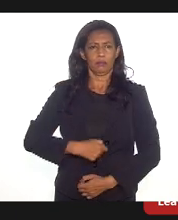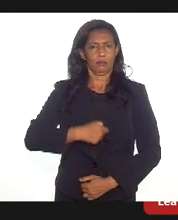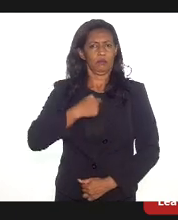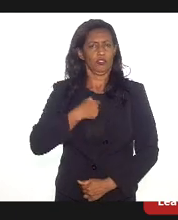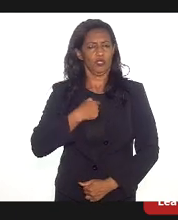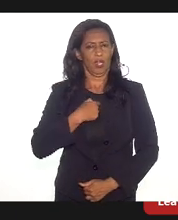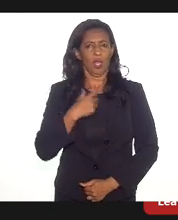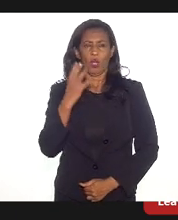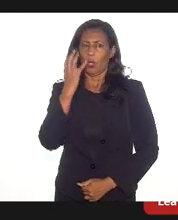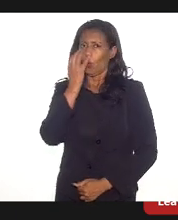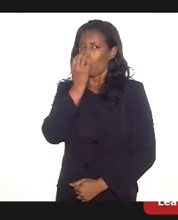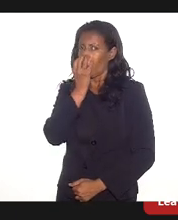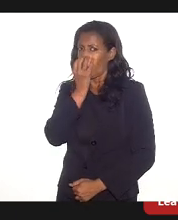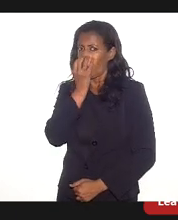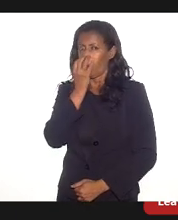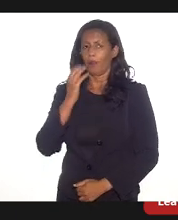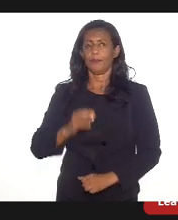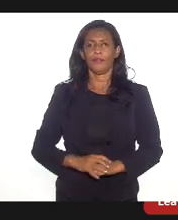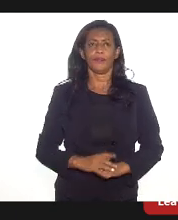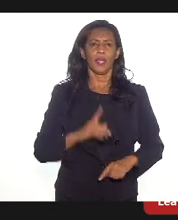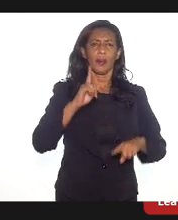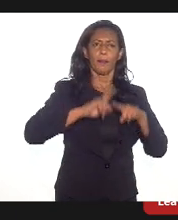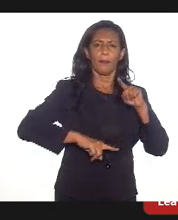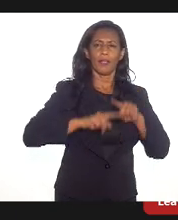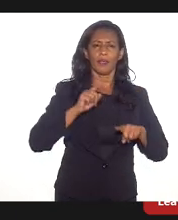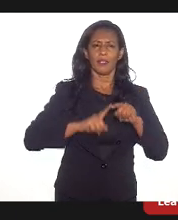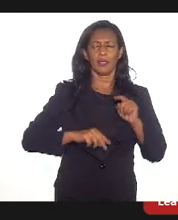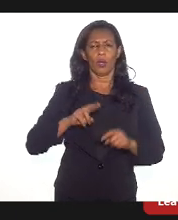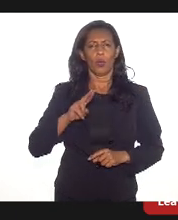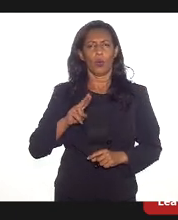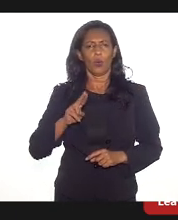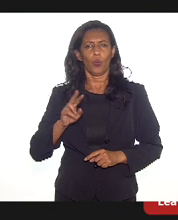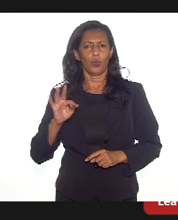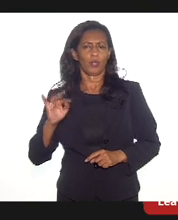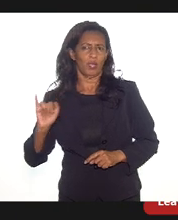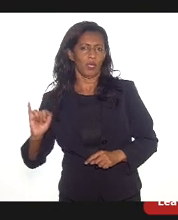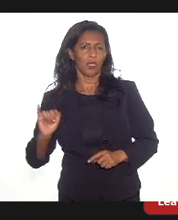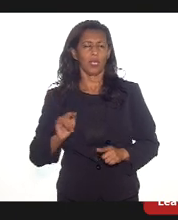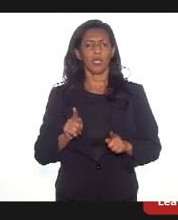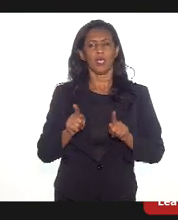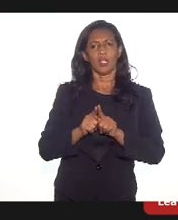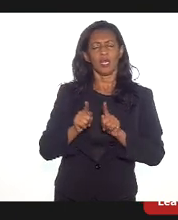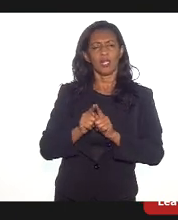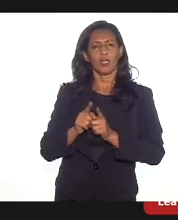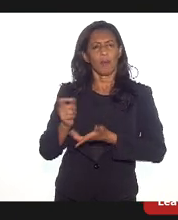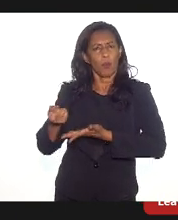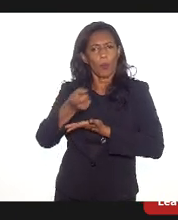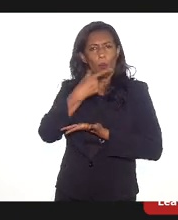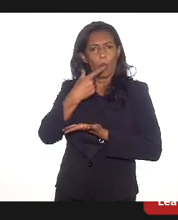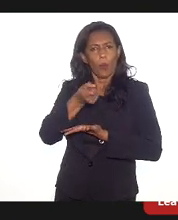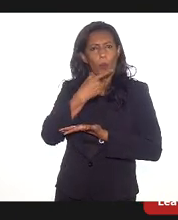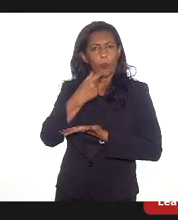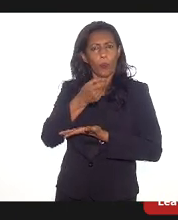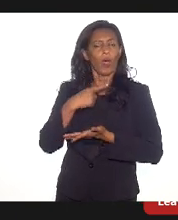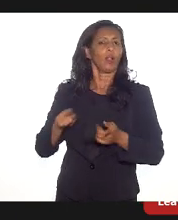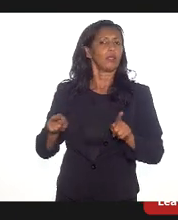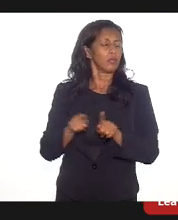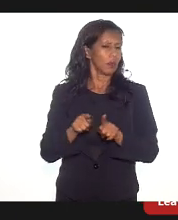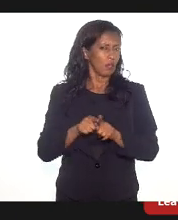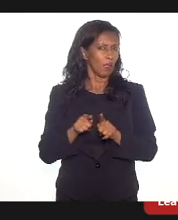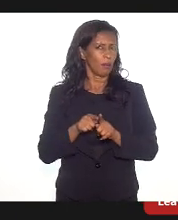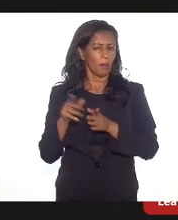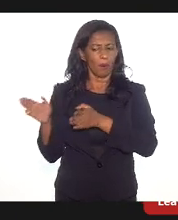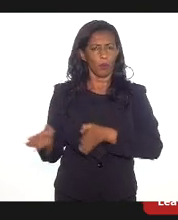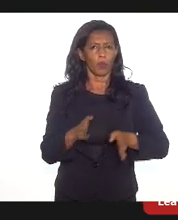produção de respiradores, equipamentos para UTI e até de estimular conversões na indústria farmacêutica para produzir